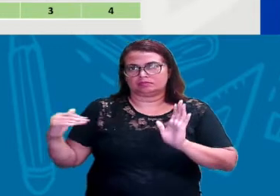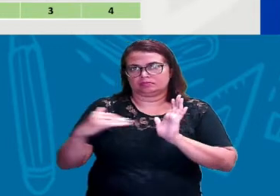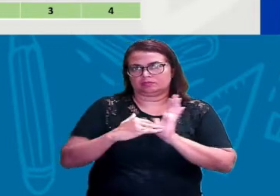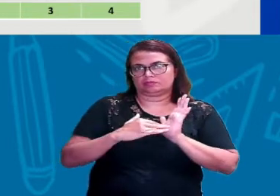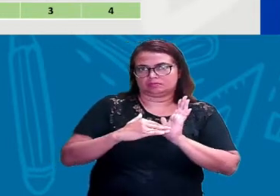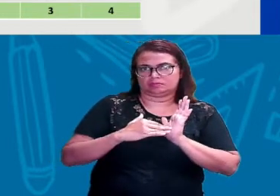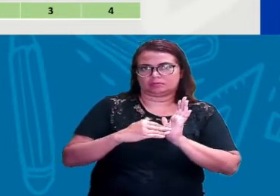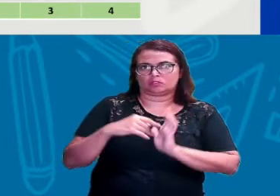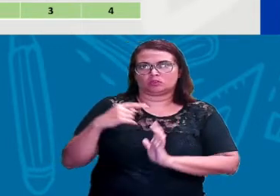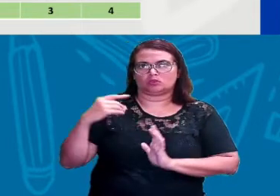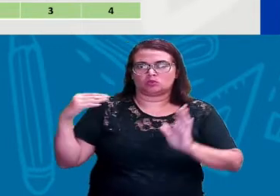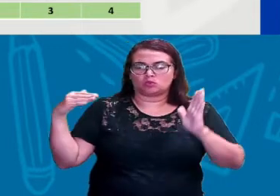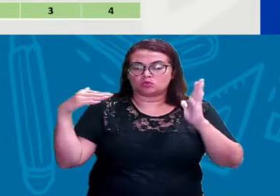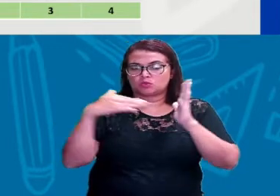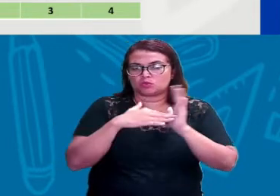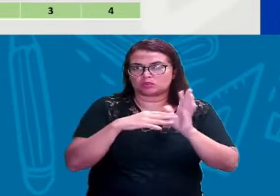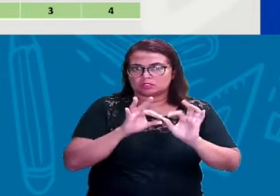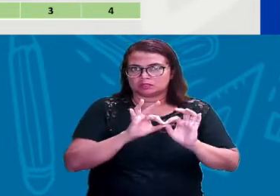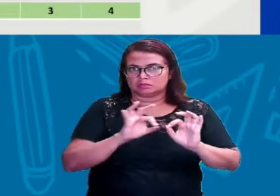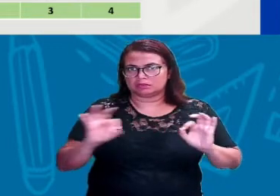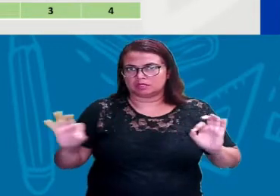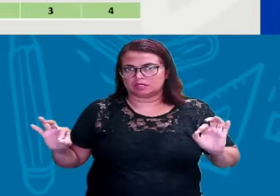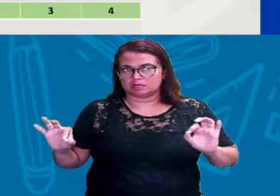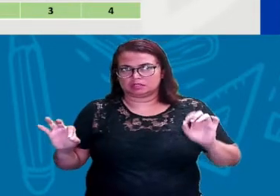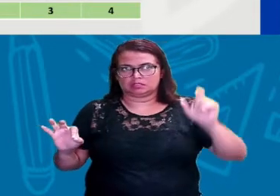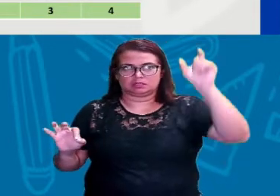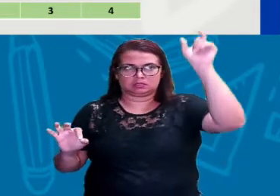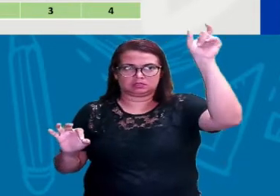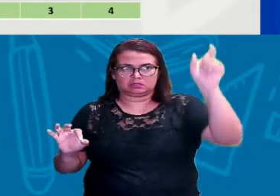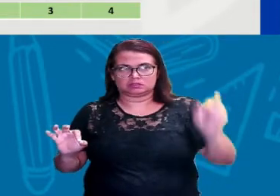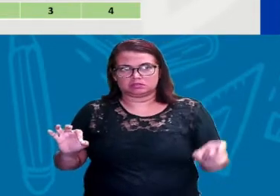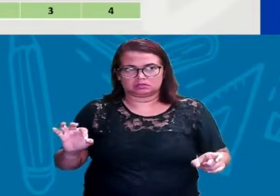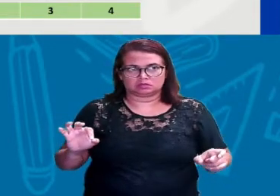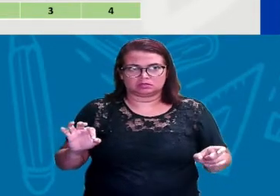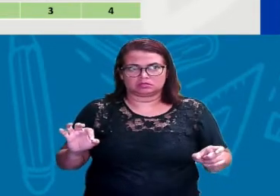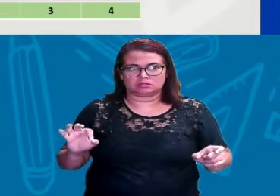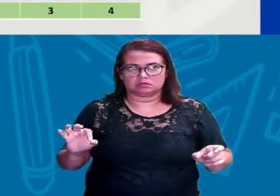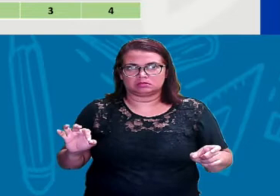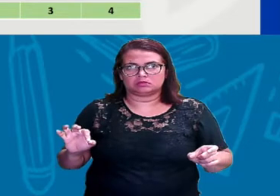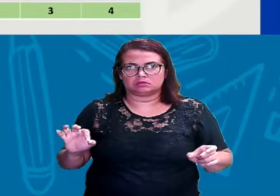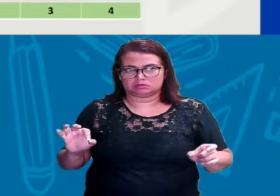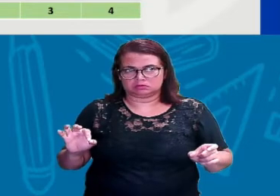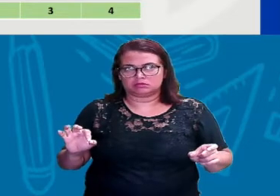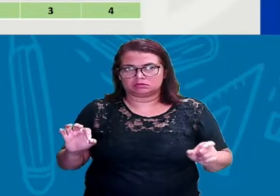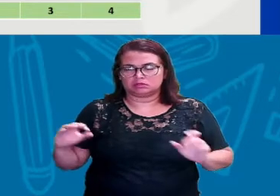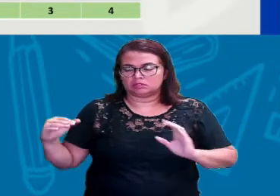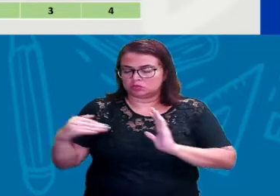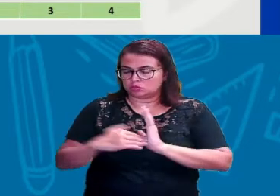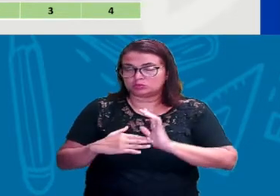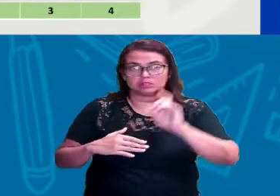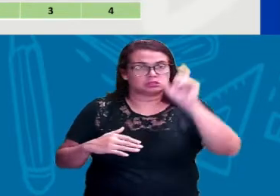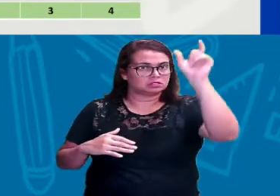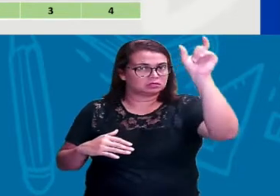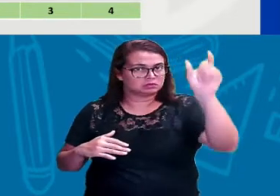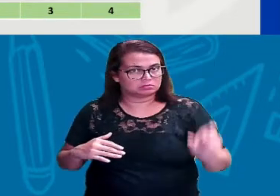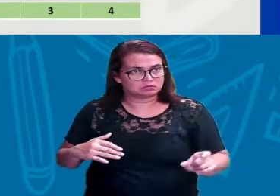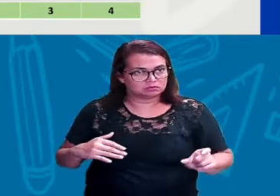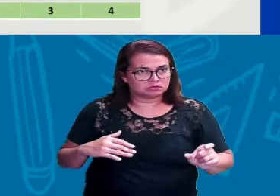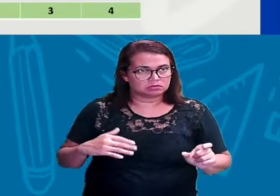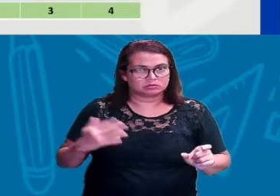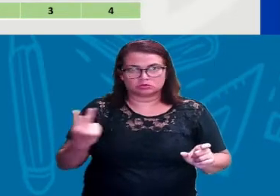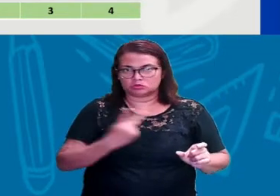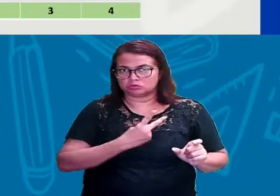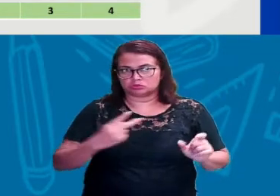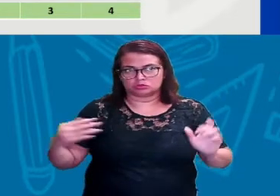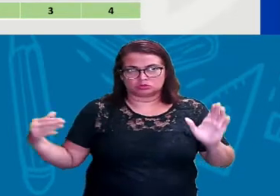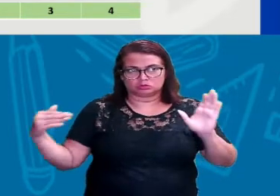linha e coluna. Ah, última linha e coluna? Está identificando que é última linha e última coluna. Para